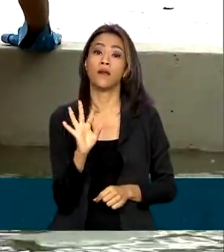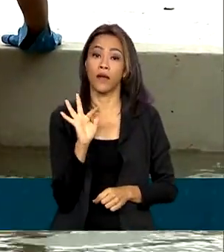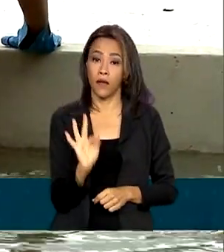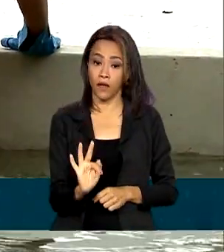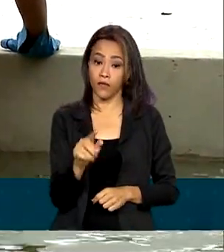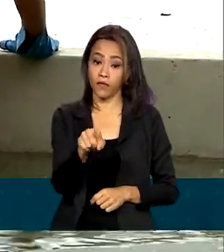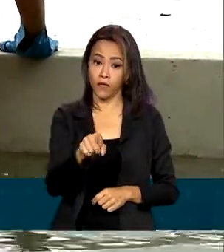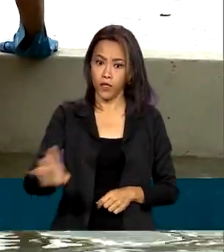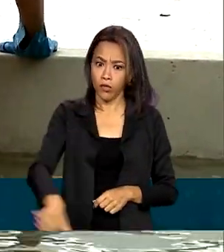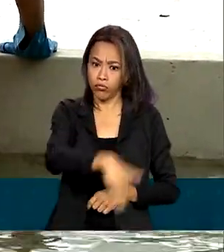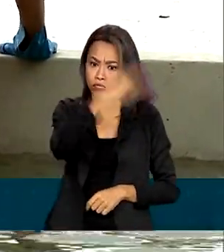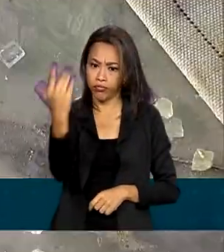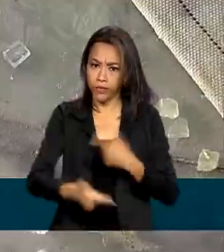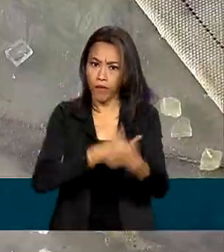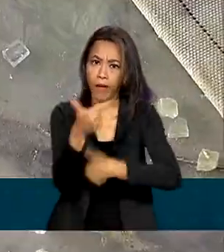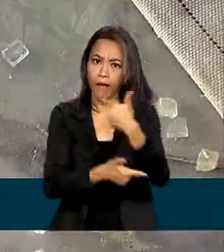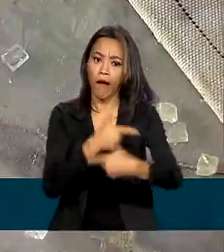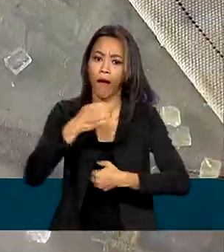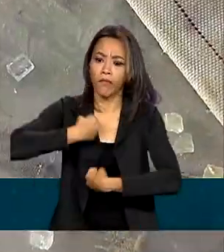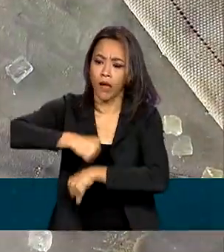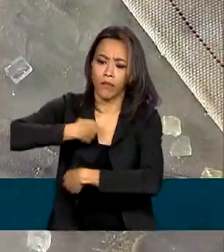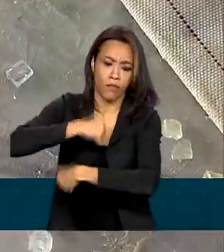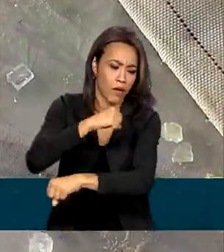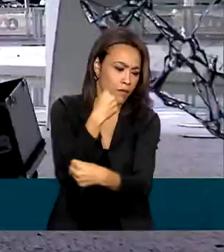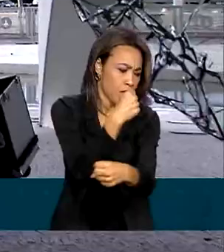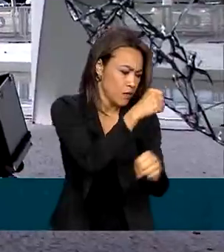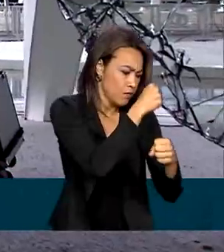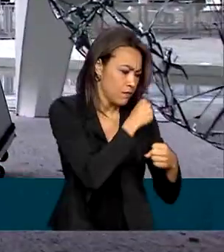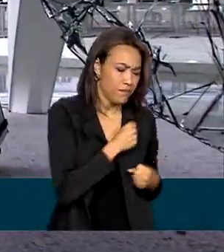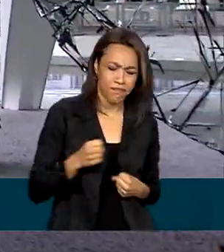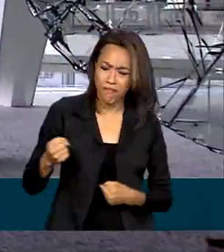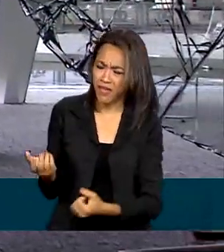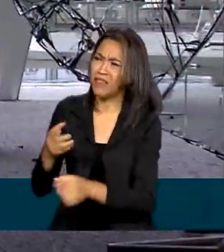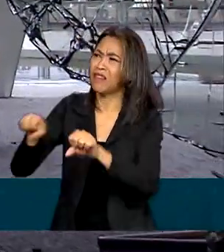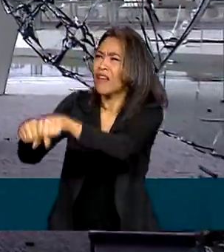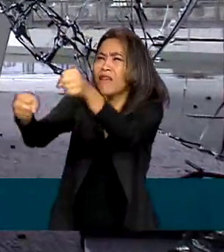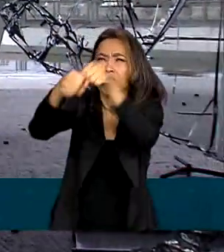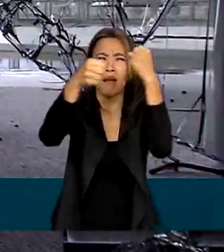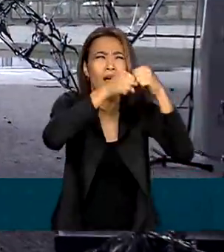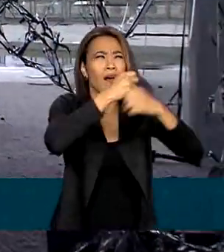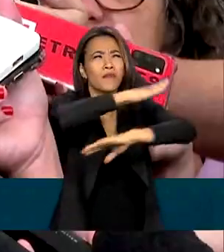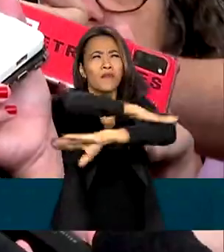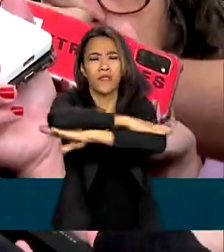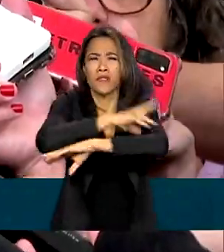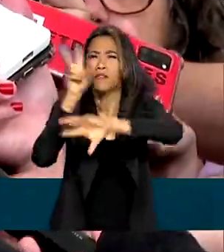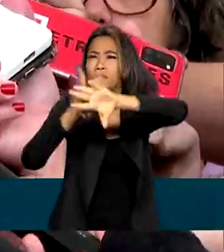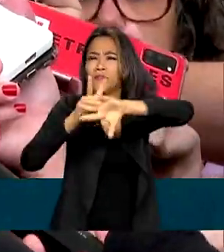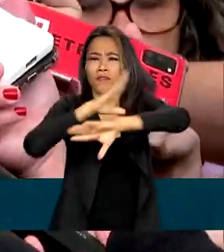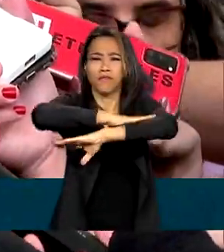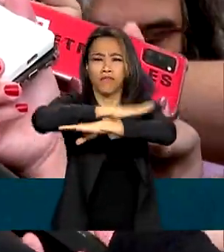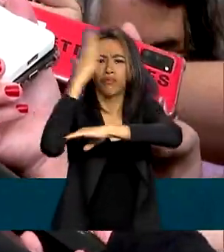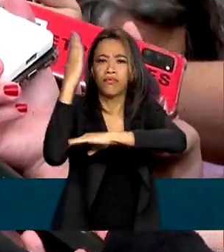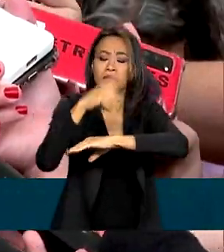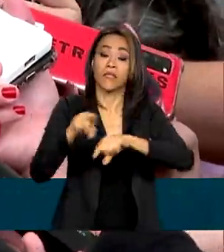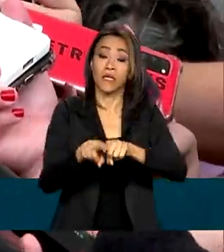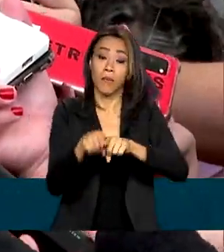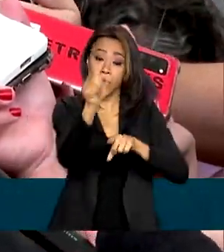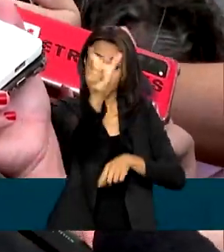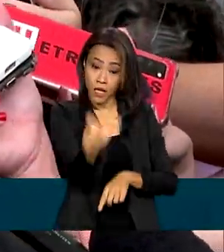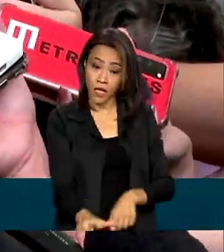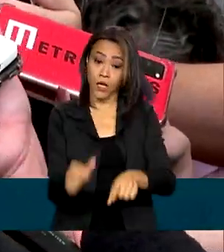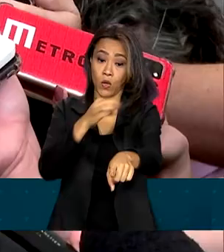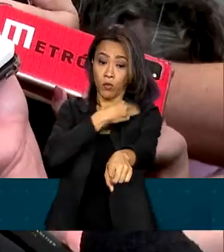trabalharam para mapear estragos, remover destroços e vidraças quebradas do Planalto. O ministro Paulo Pimenta, da